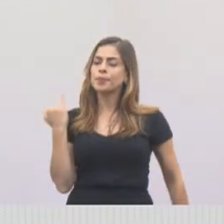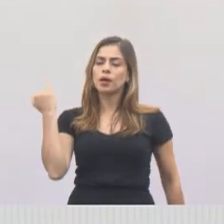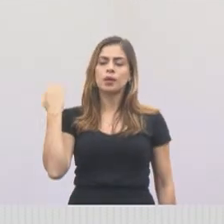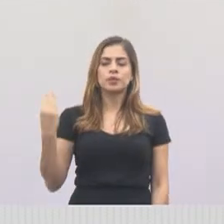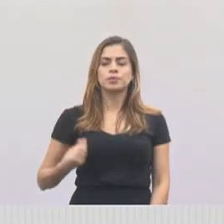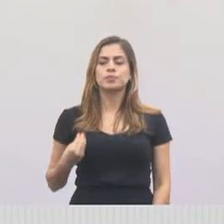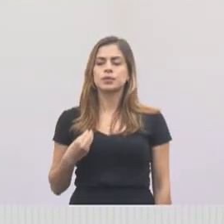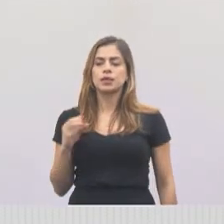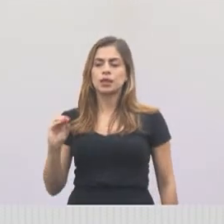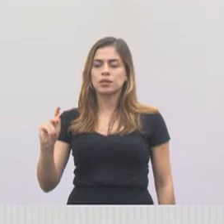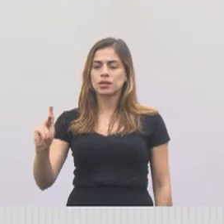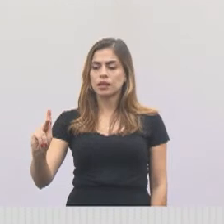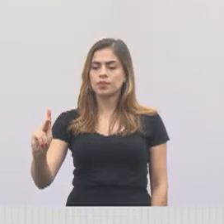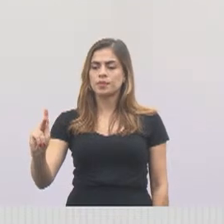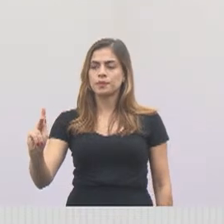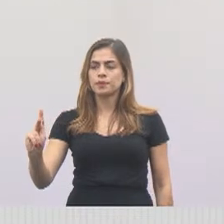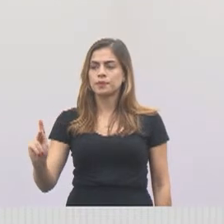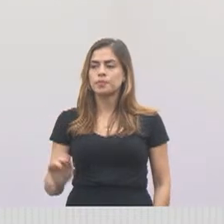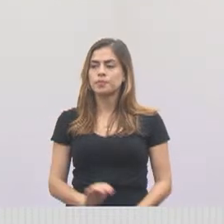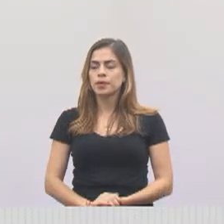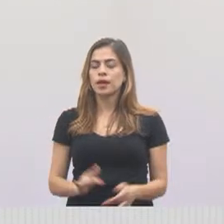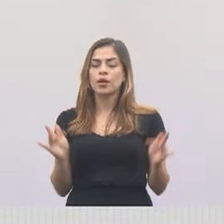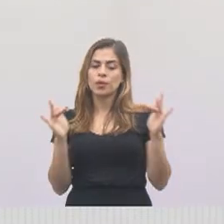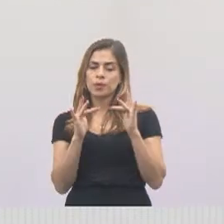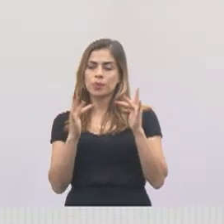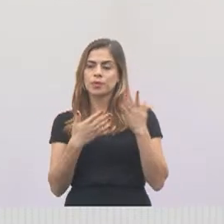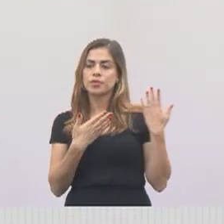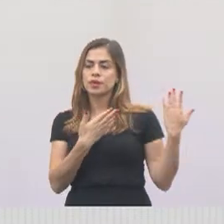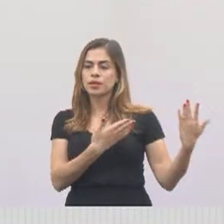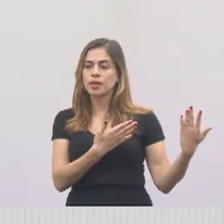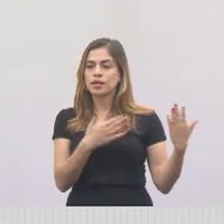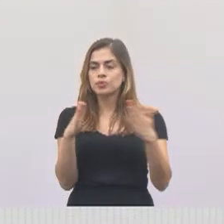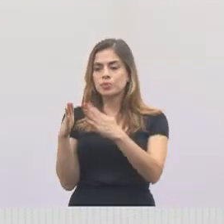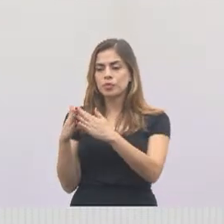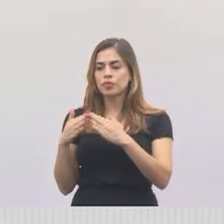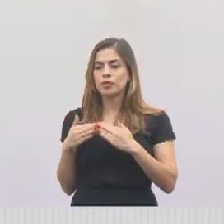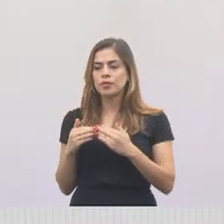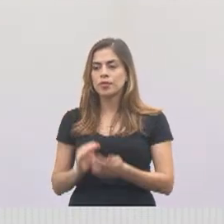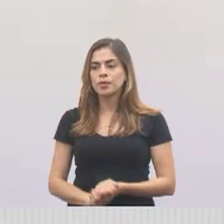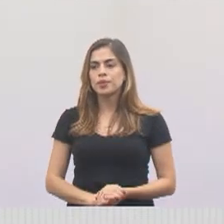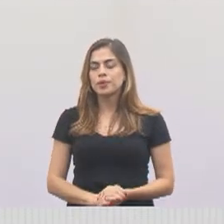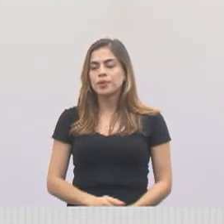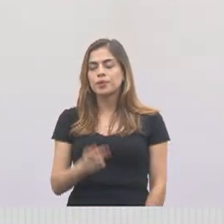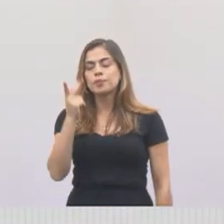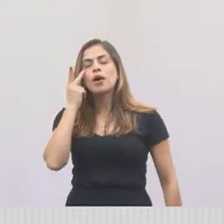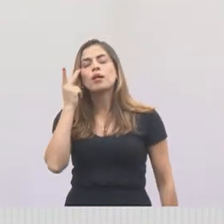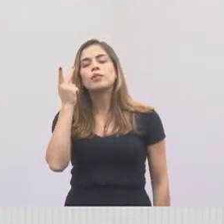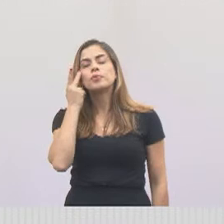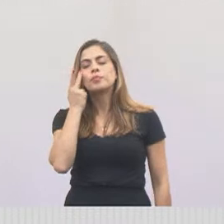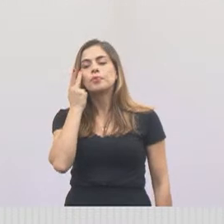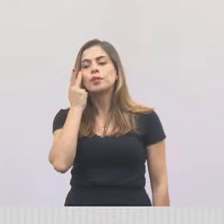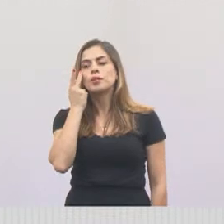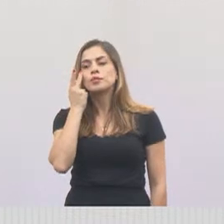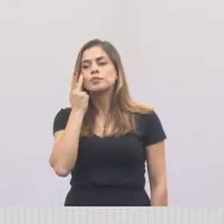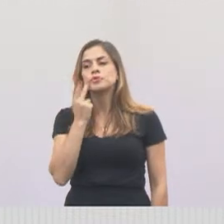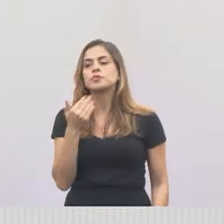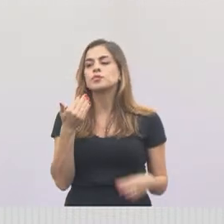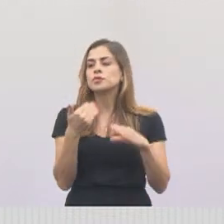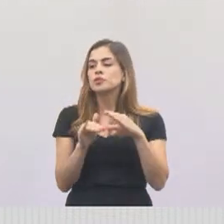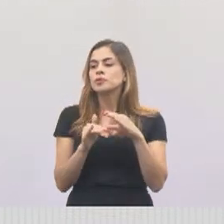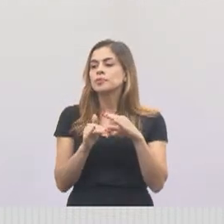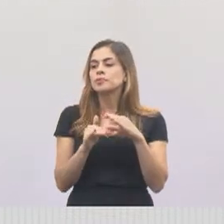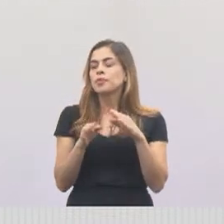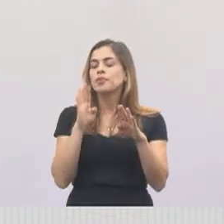presença, ok? Meus contatos, por favor, tá aí nossos contatos, Paulinho de Esporte, nosso e-mail,